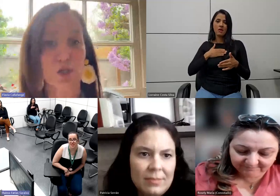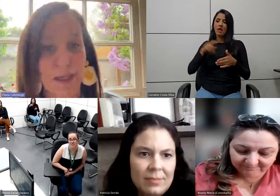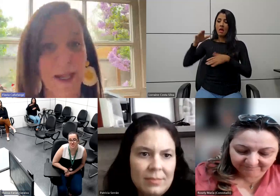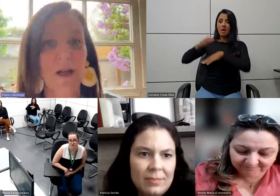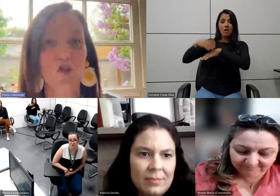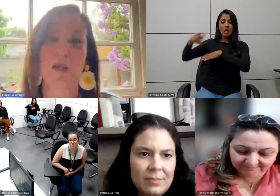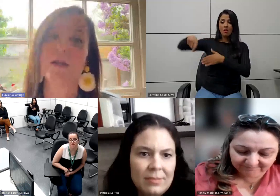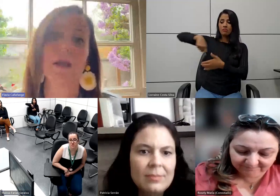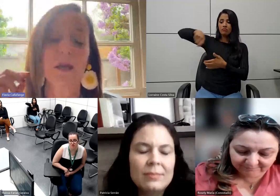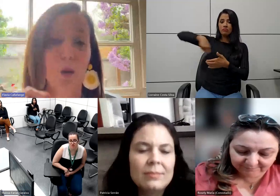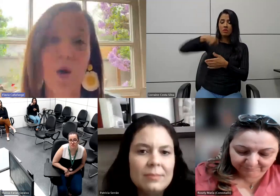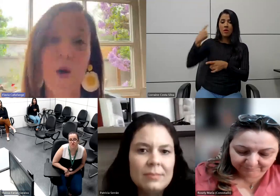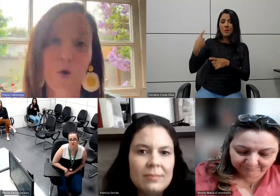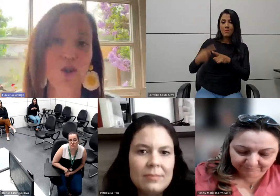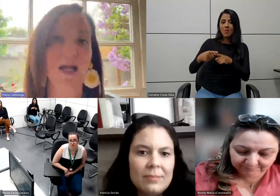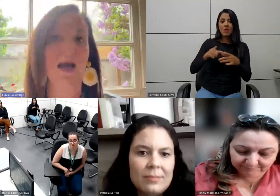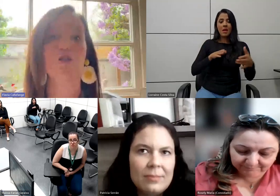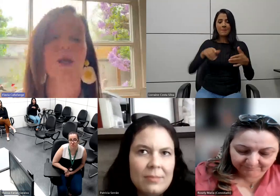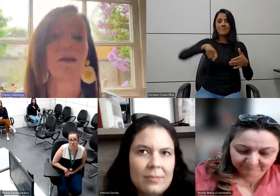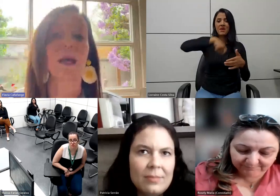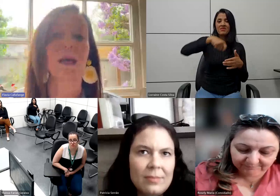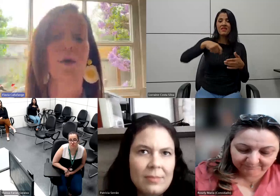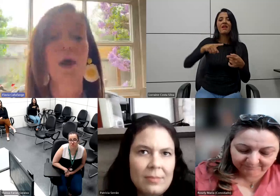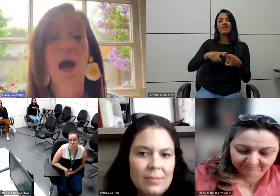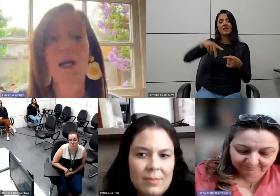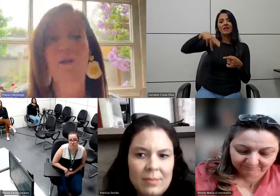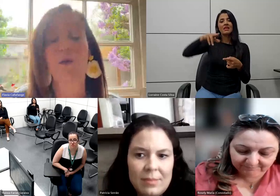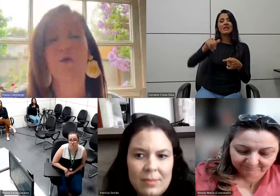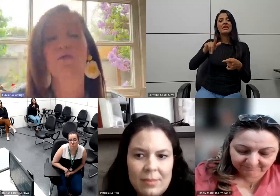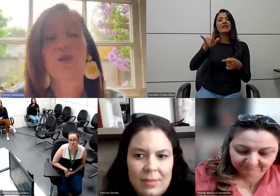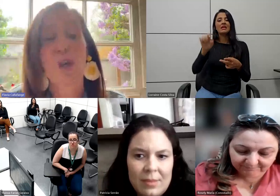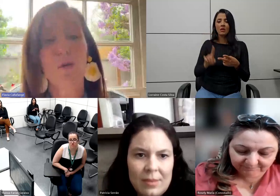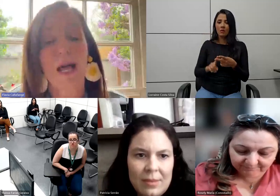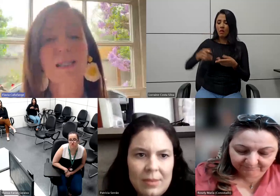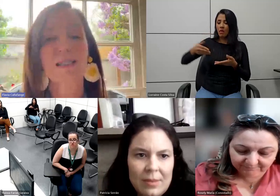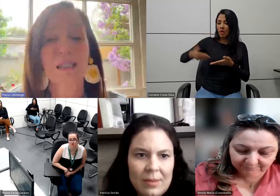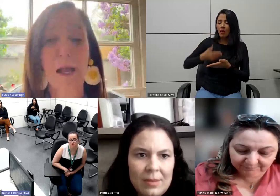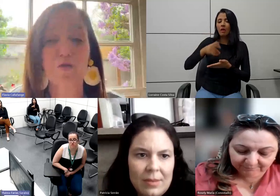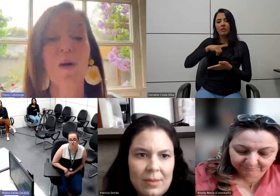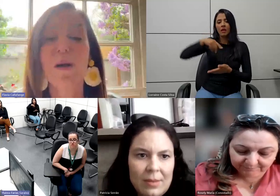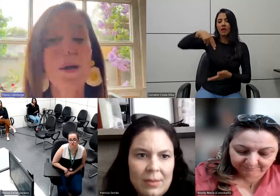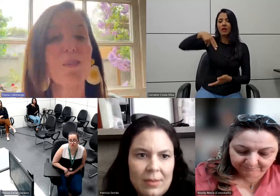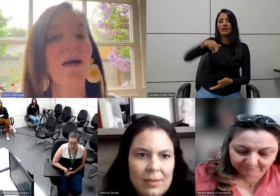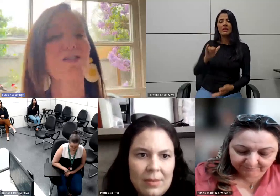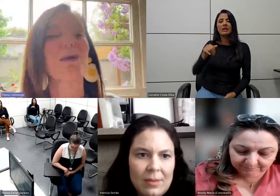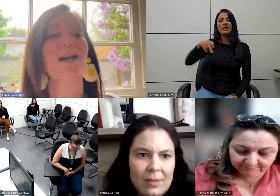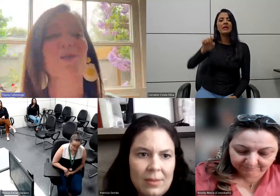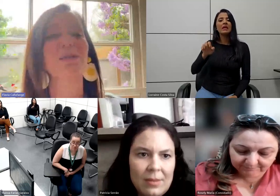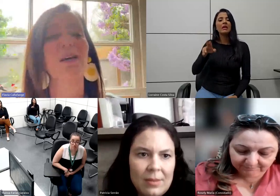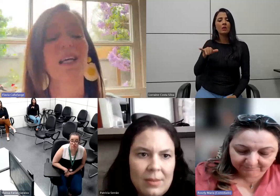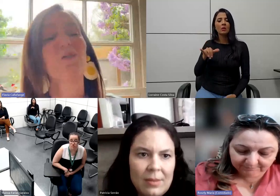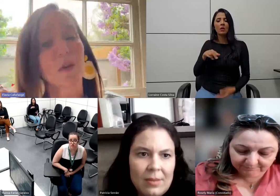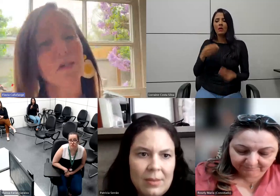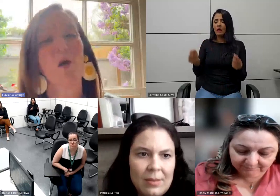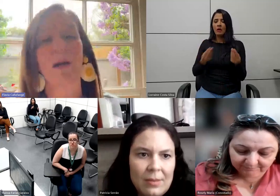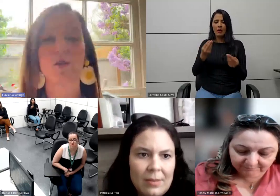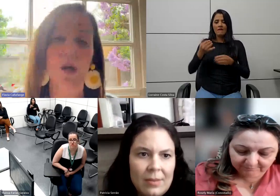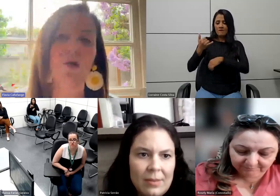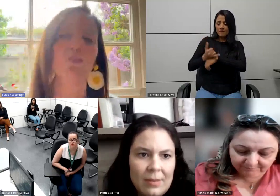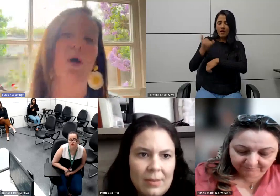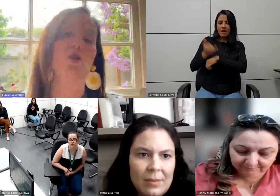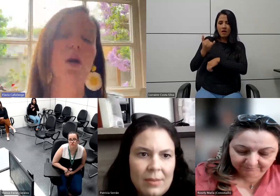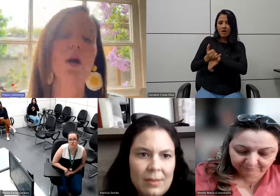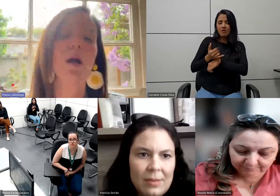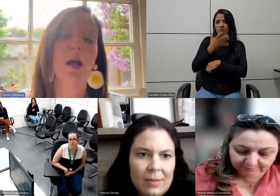por ela, porque as panelas têm níquel, os talheres têm níquel, aí ela falou, eu chego lá, sento, faço um garçom desavidado, eu falo,